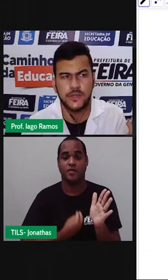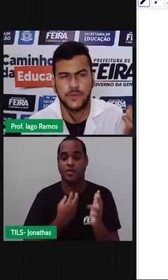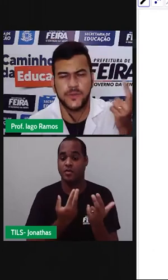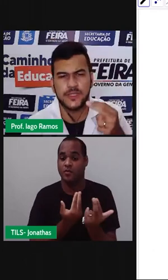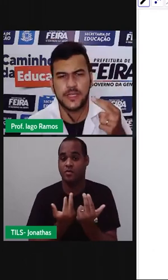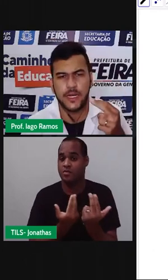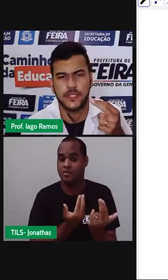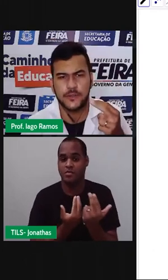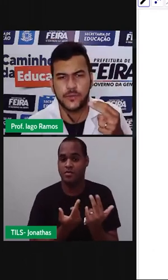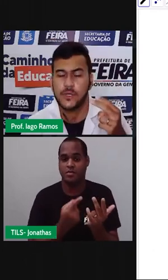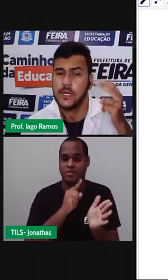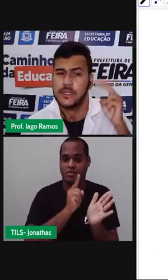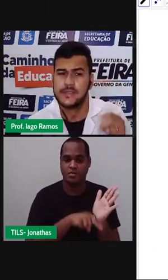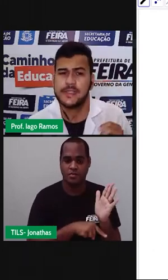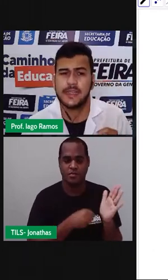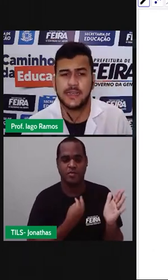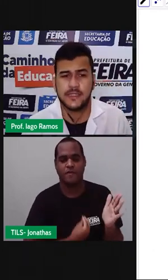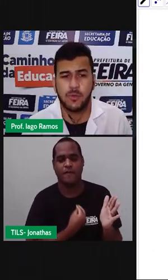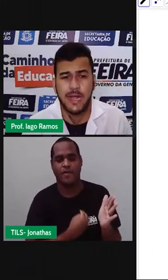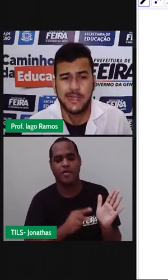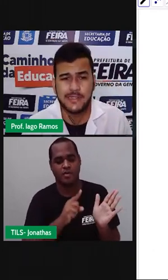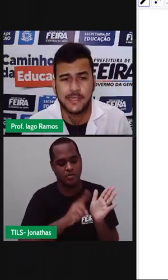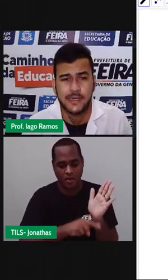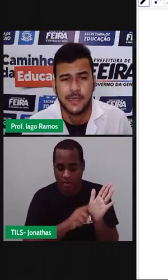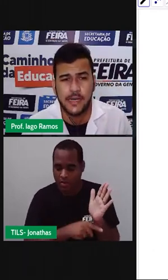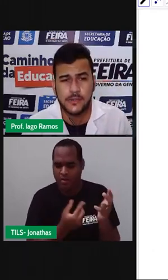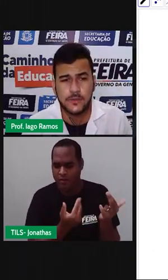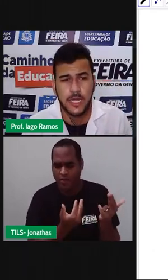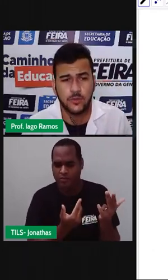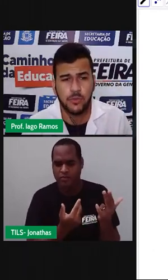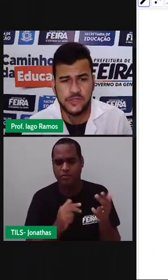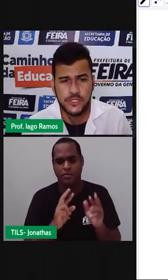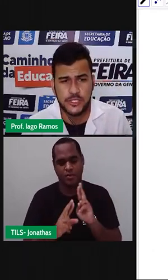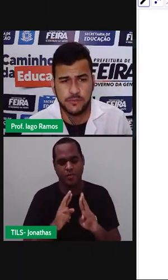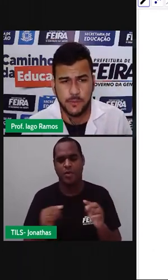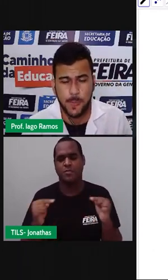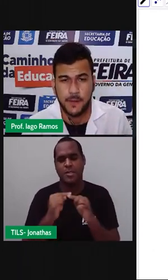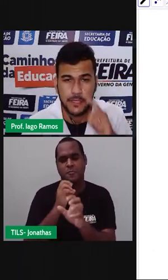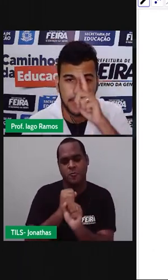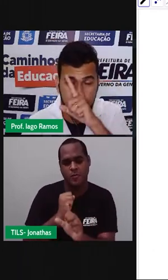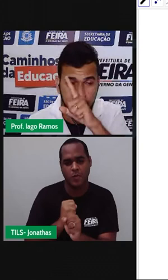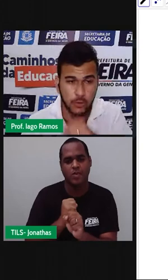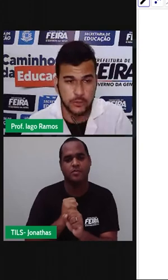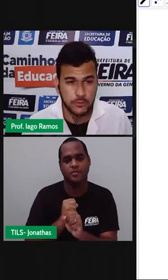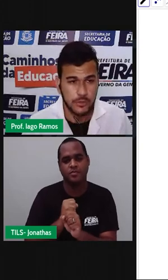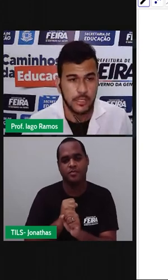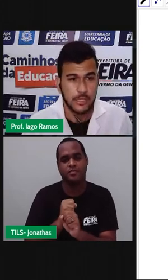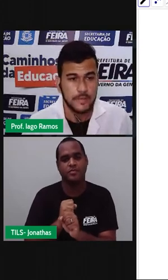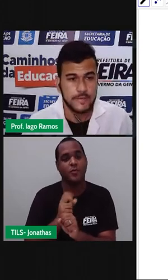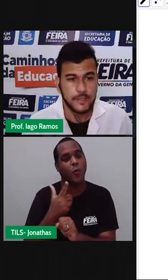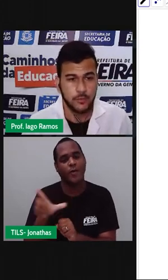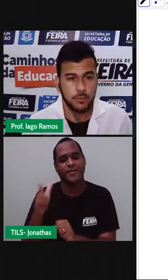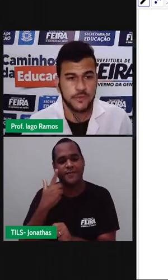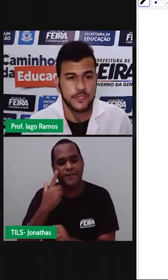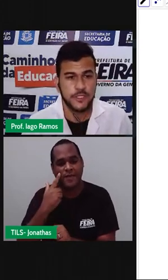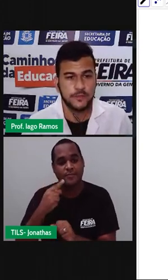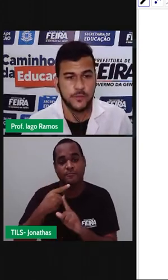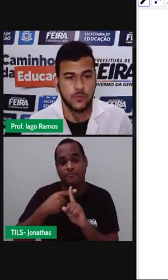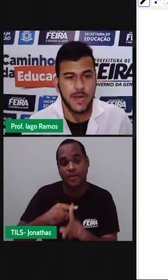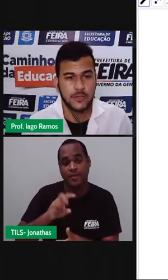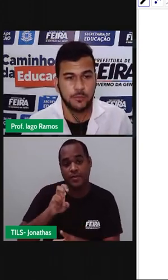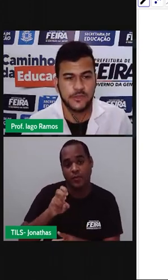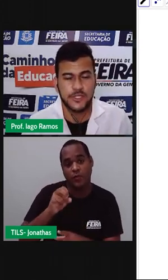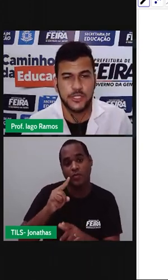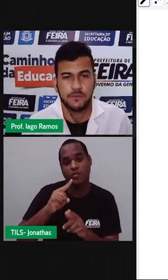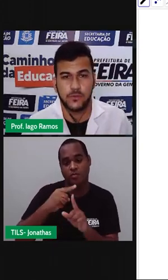negativo vezes negativo, sinais iguais, resultado positivo. positivo. Quer ver outro? Cinco positivo,